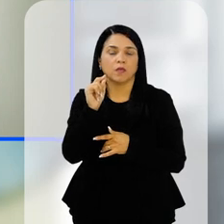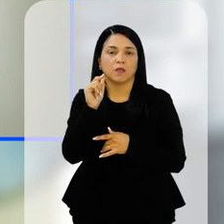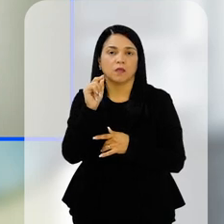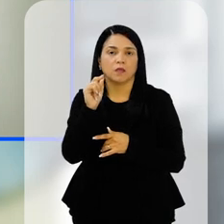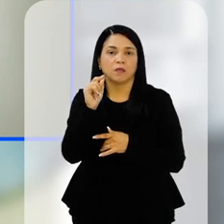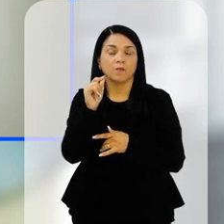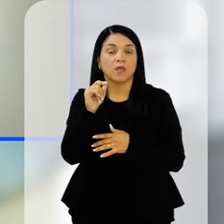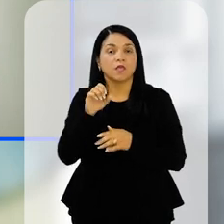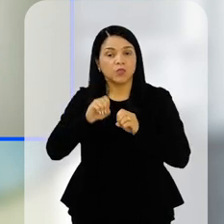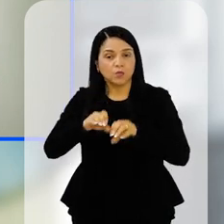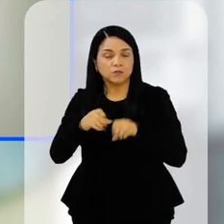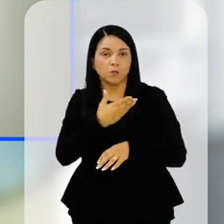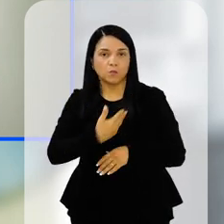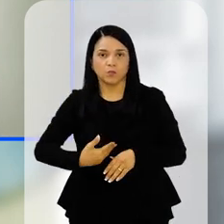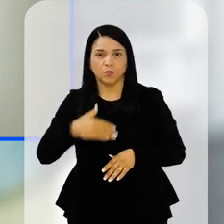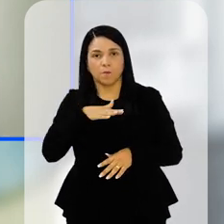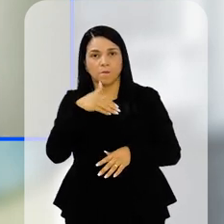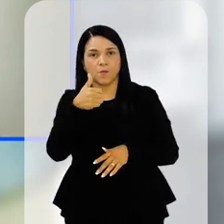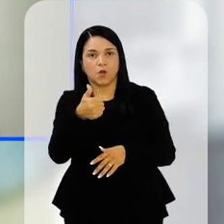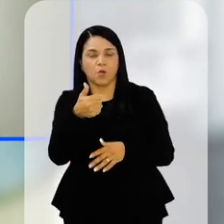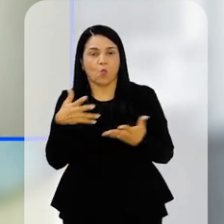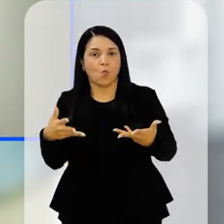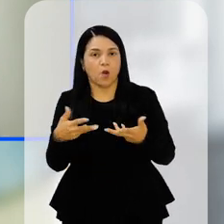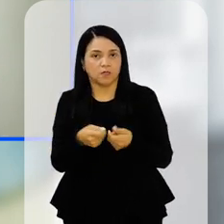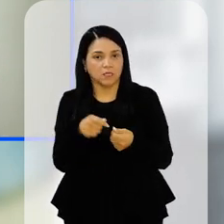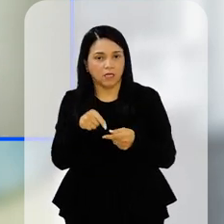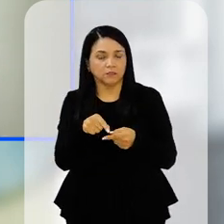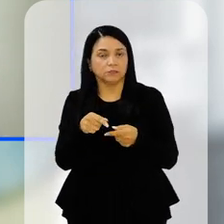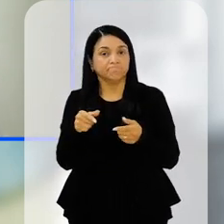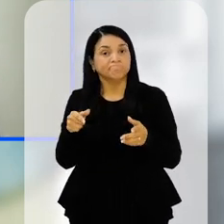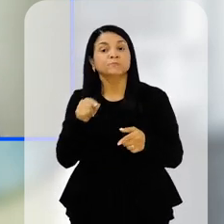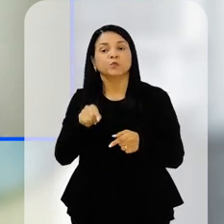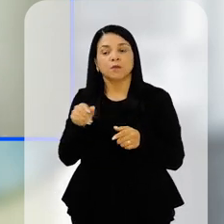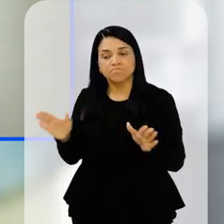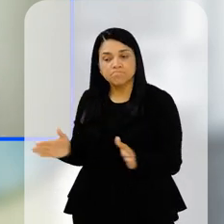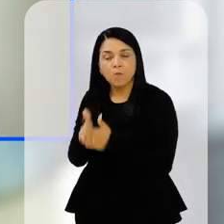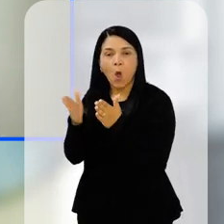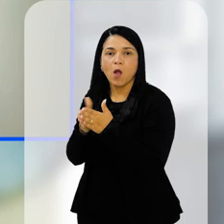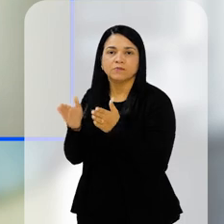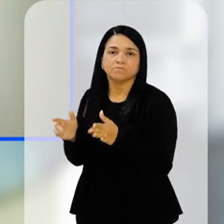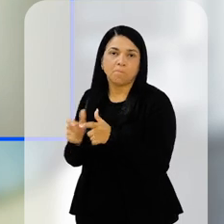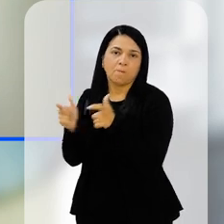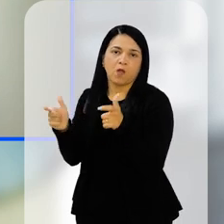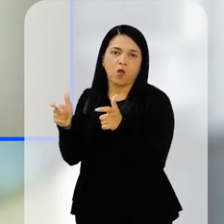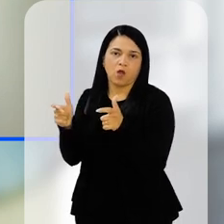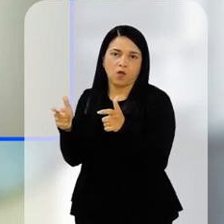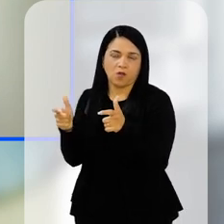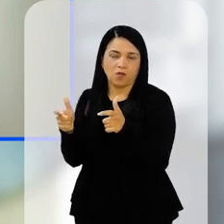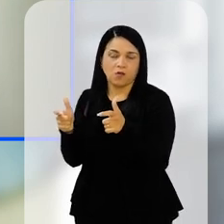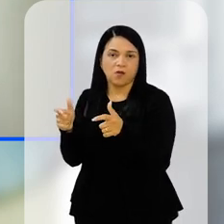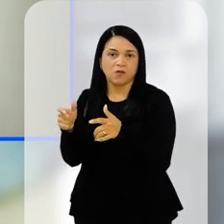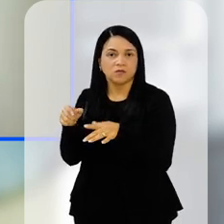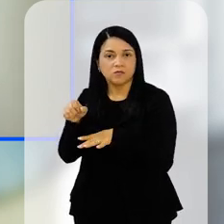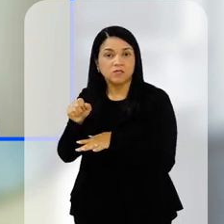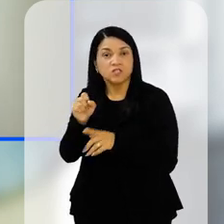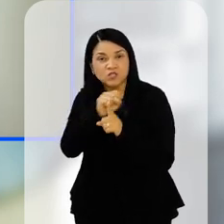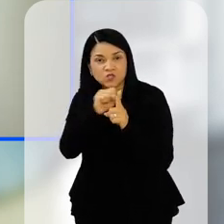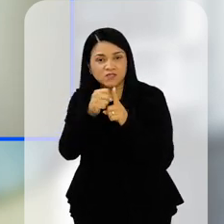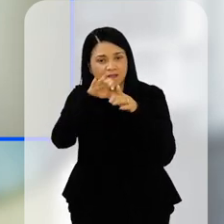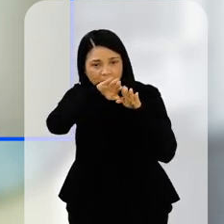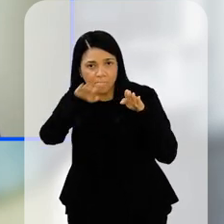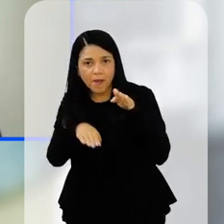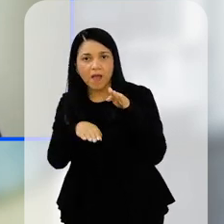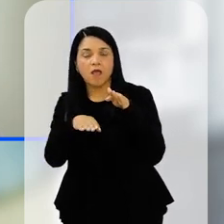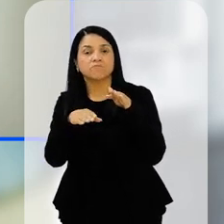pública, que é a educação que atinge os mais pobres e que são os mais numerosos. Então, a gente precisa, nessa sociedade tão desigual, pelo